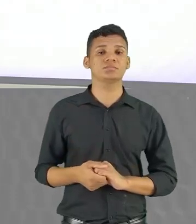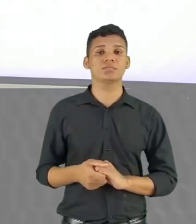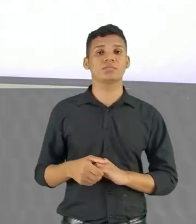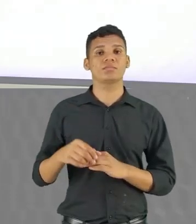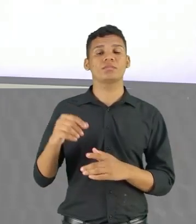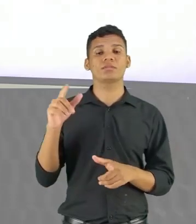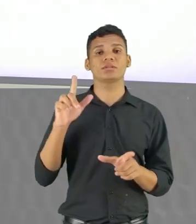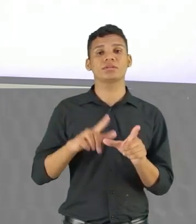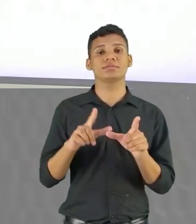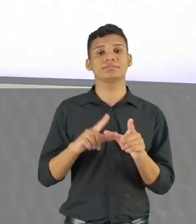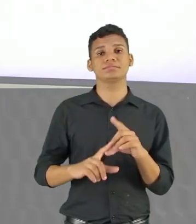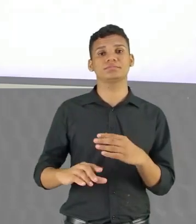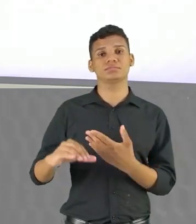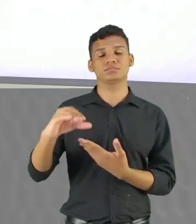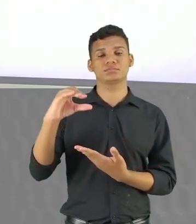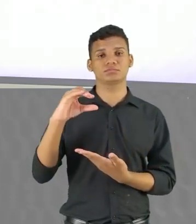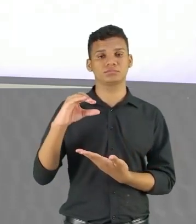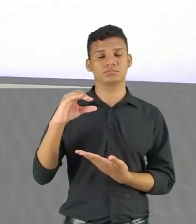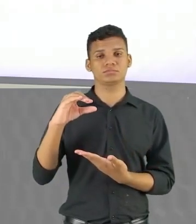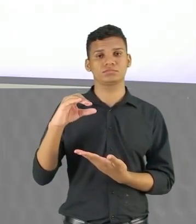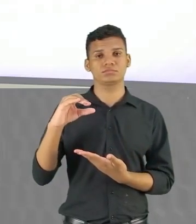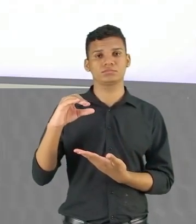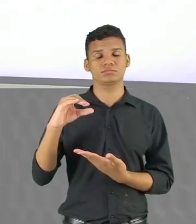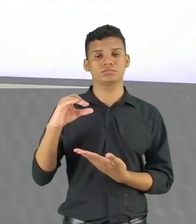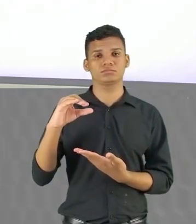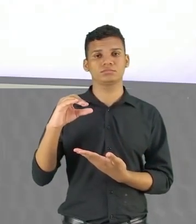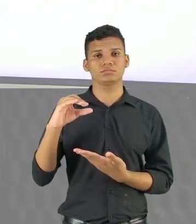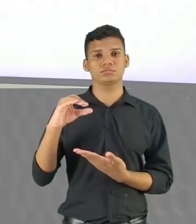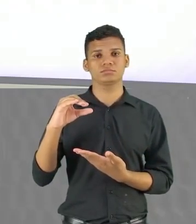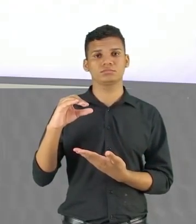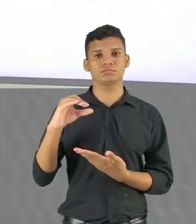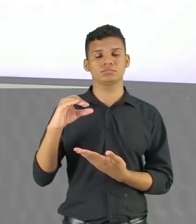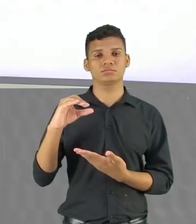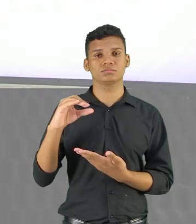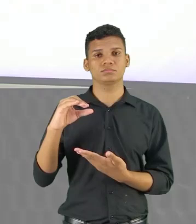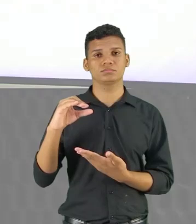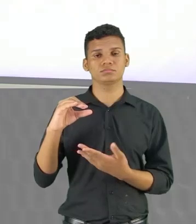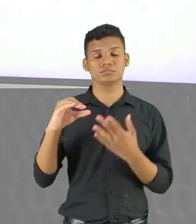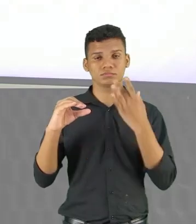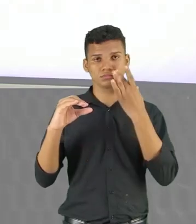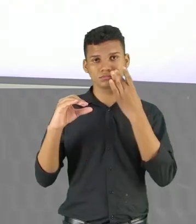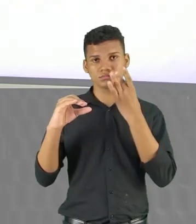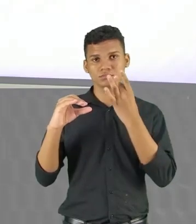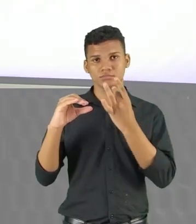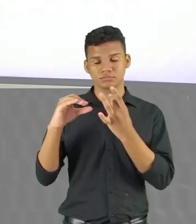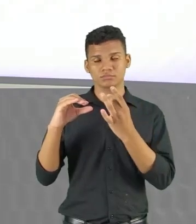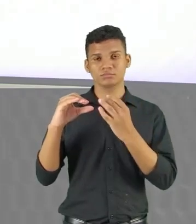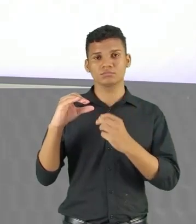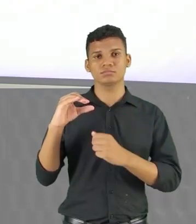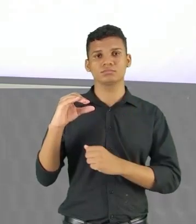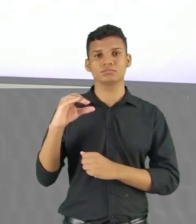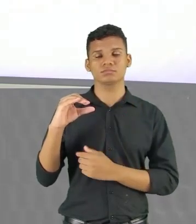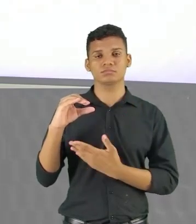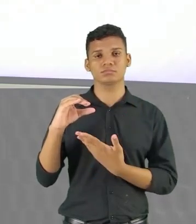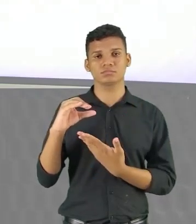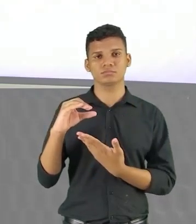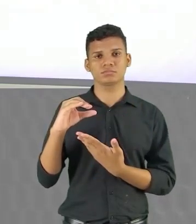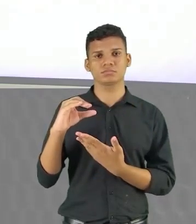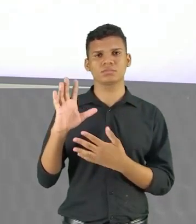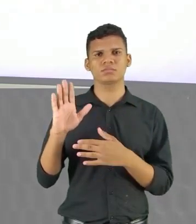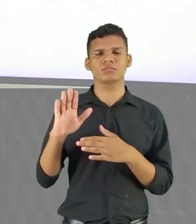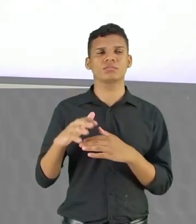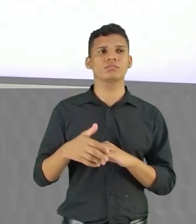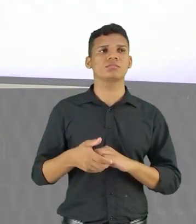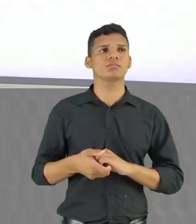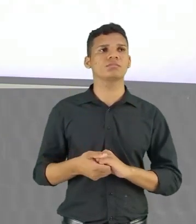Alternativa C Serenidade Sedimentada Pela entrega pacífica Ao desejo A gente vê o eu